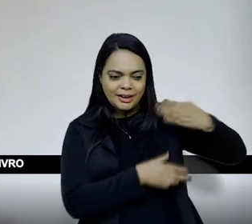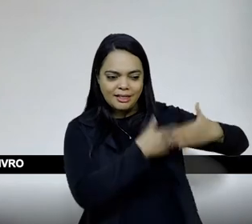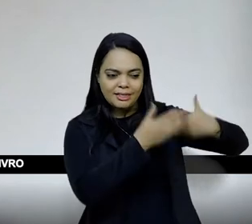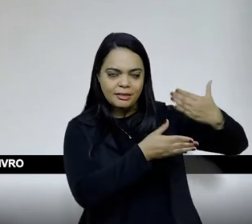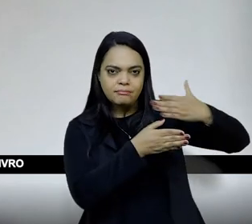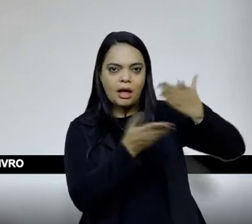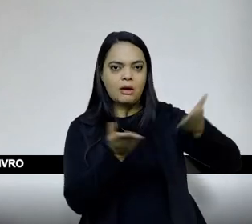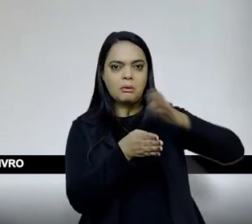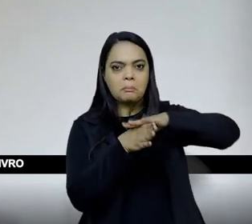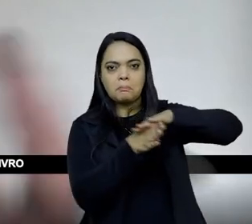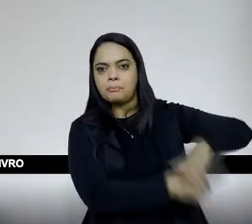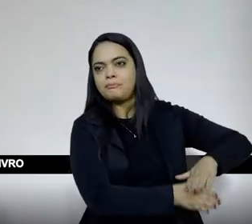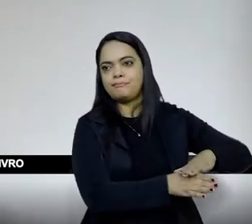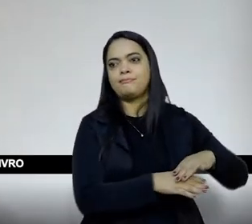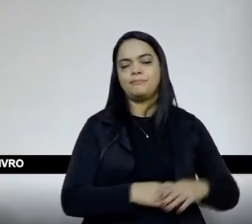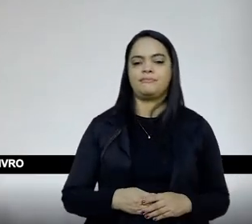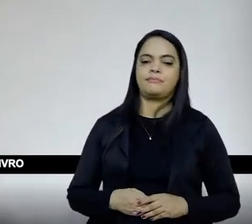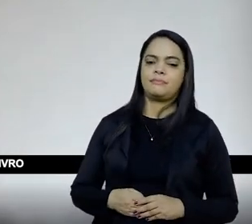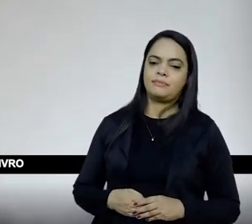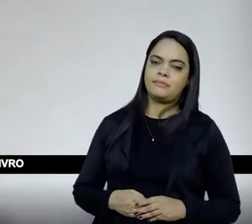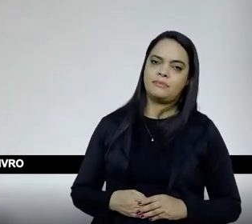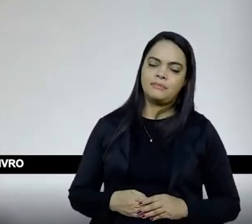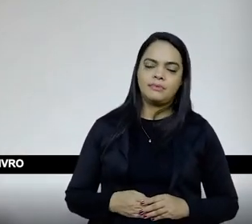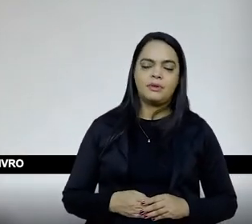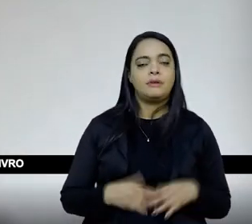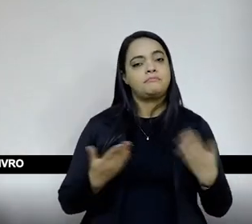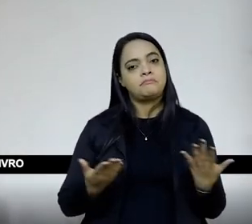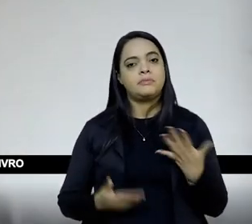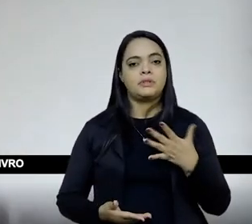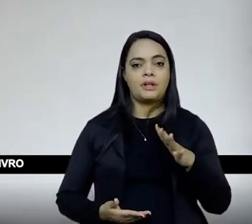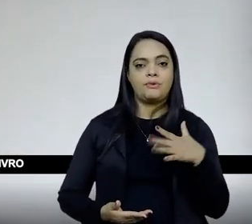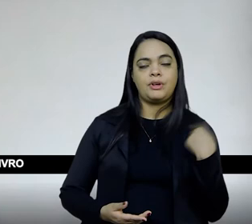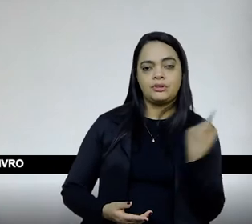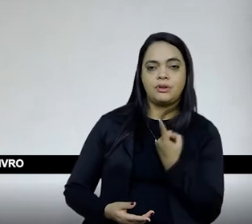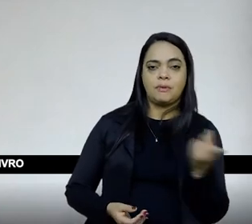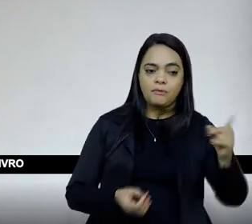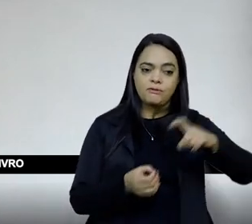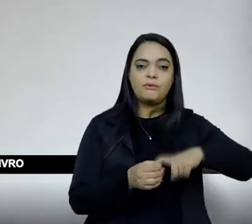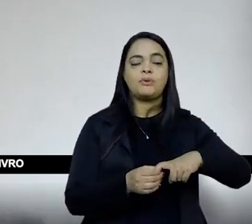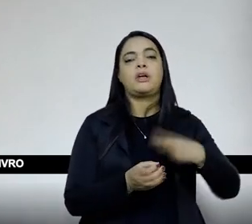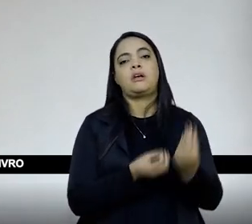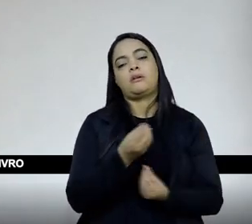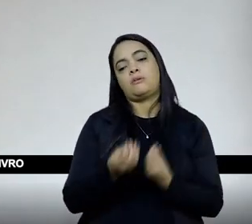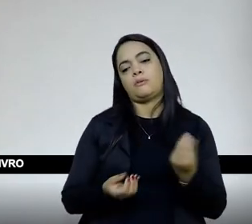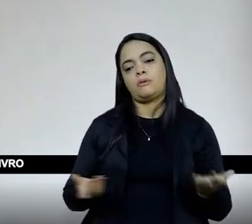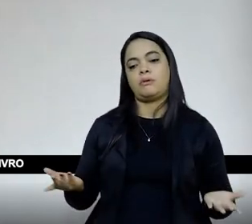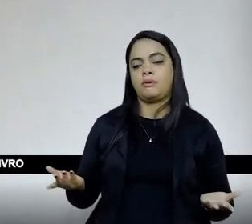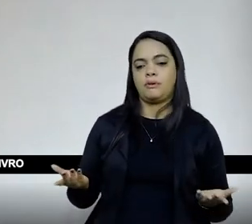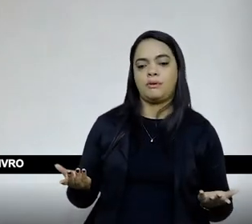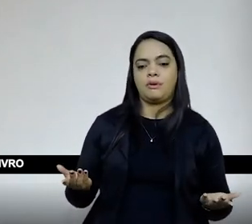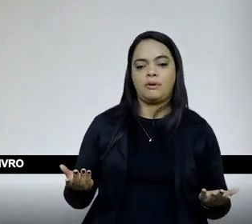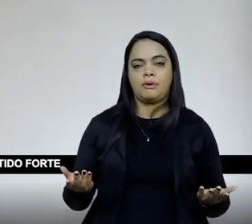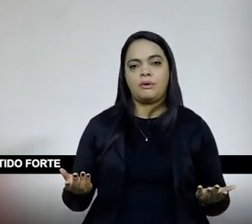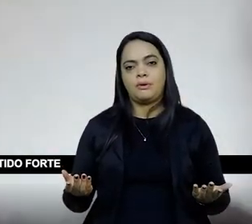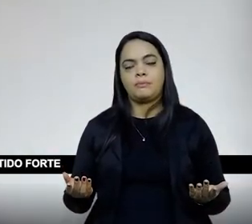últimos anos. Enfim, a gente pode retomar isso com essa, aquilo